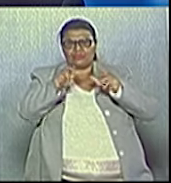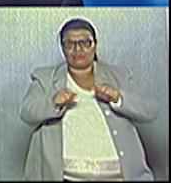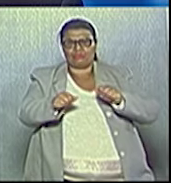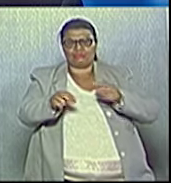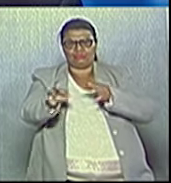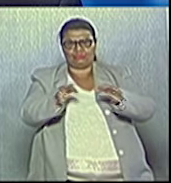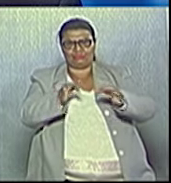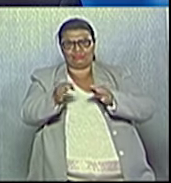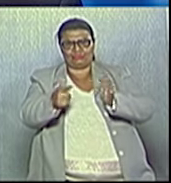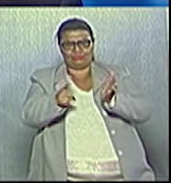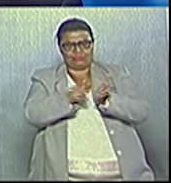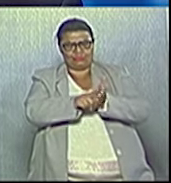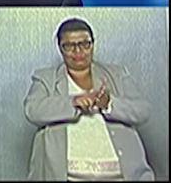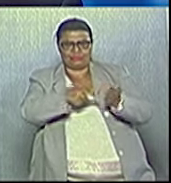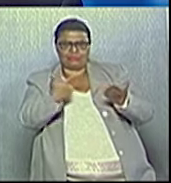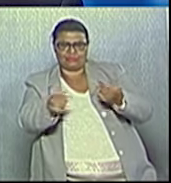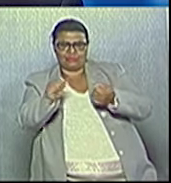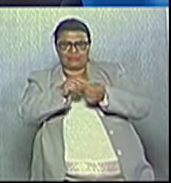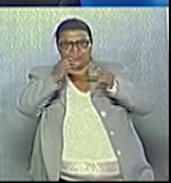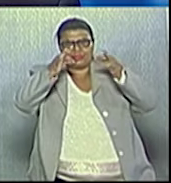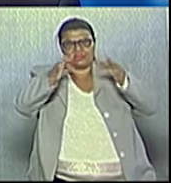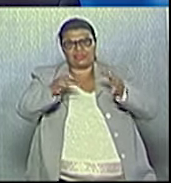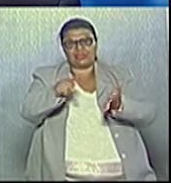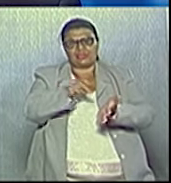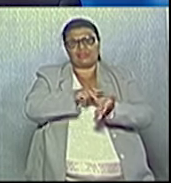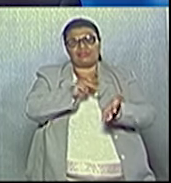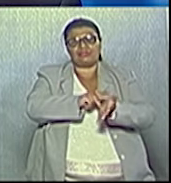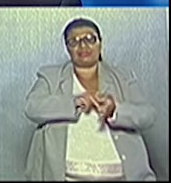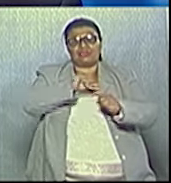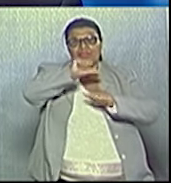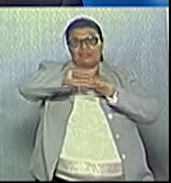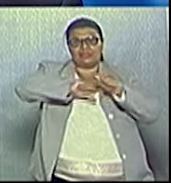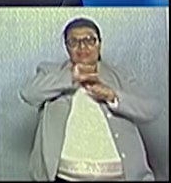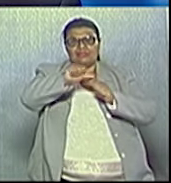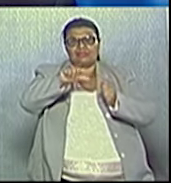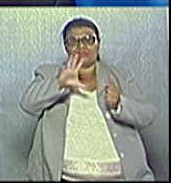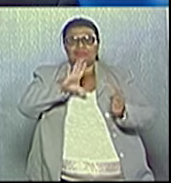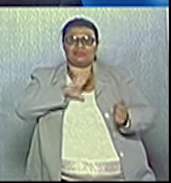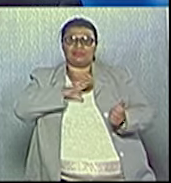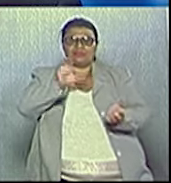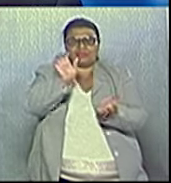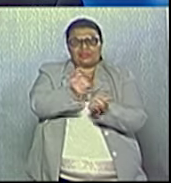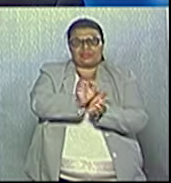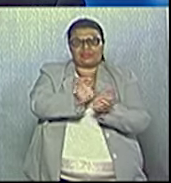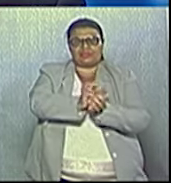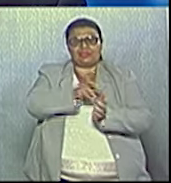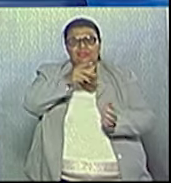saiam do papel e que a gente consiga dar para a cidade uma melhor qualidade de vida.